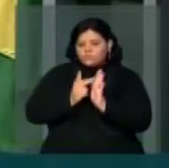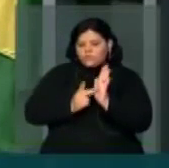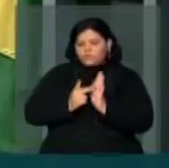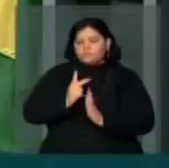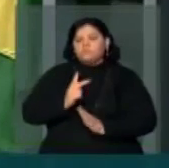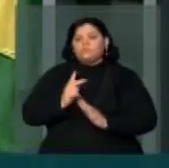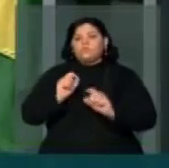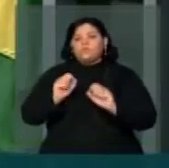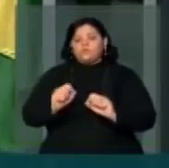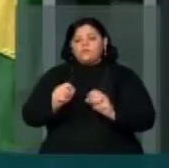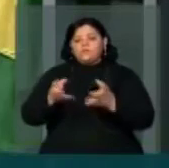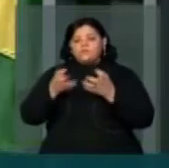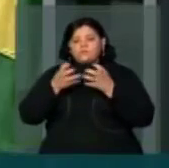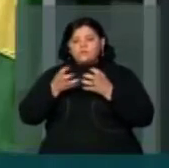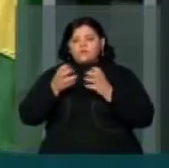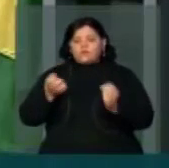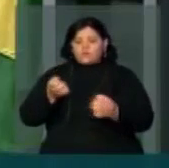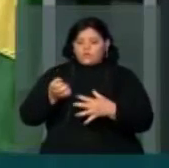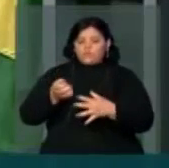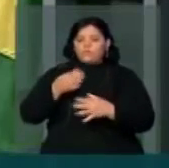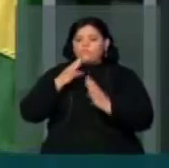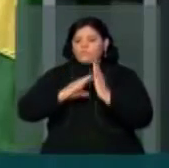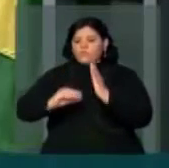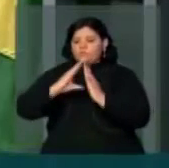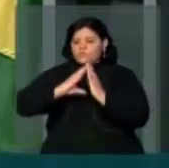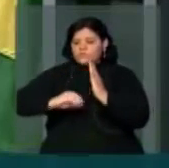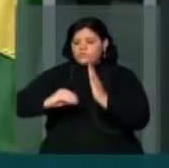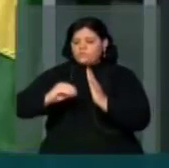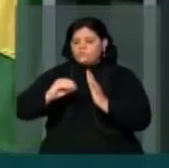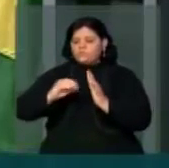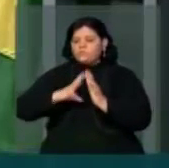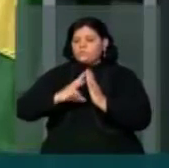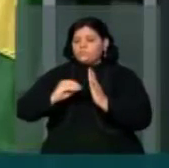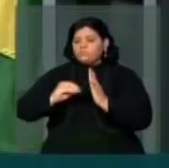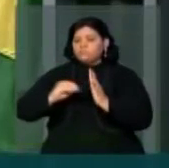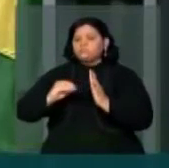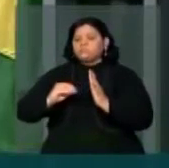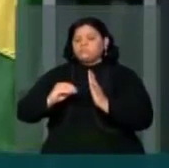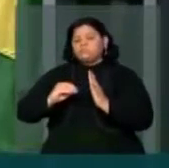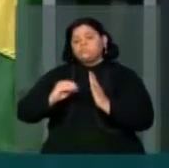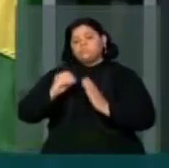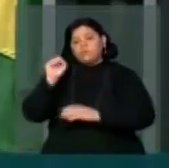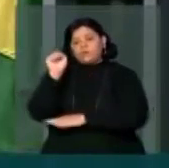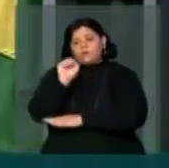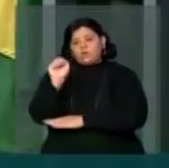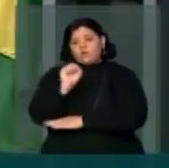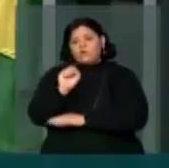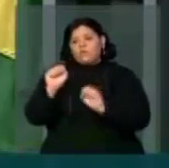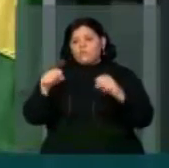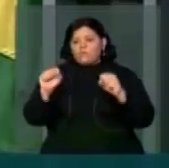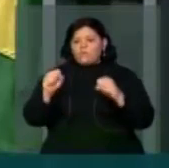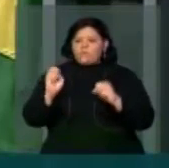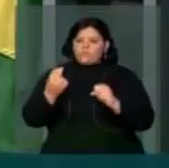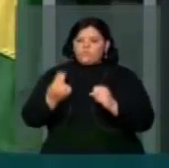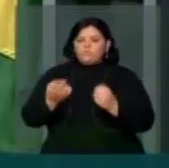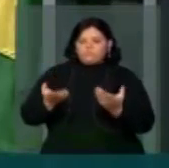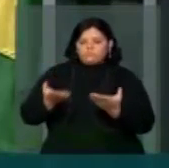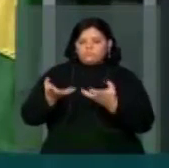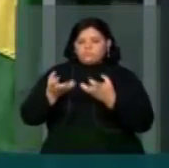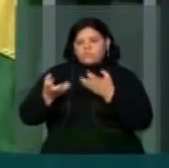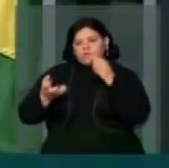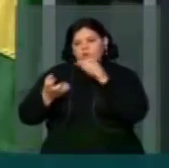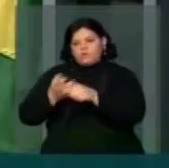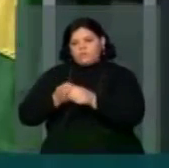dispõe sobre a inovação de modelos de automóveis e motocicletas ofertar no mercado do consumo. A nossa ideia